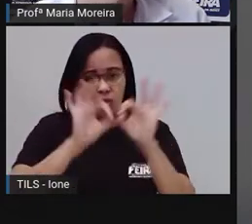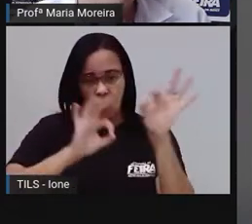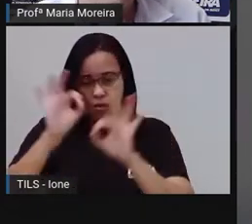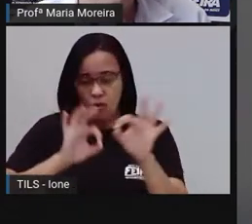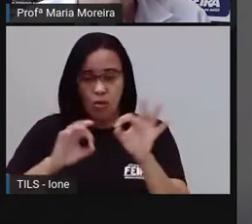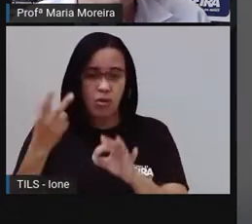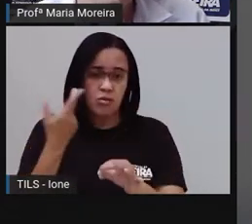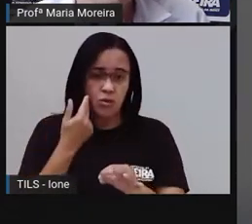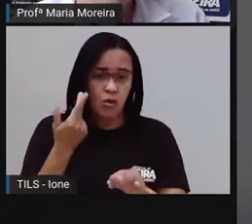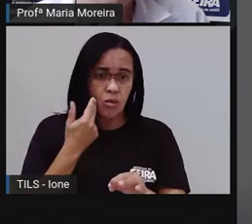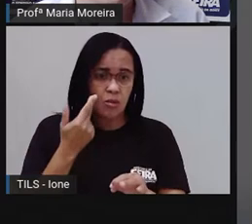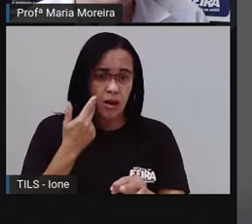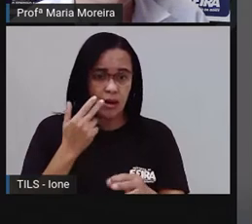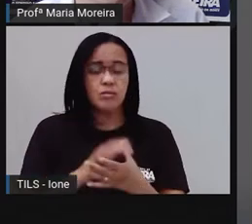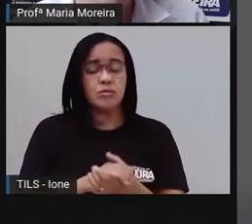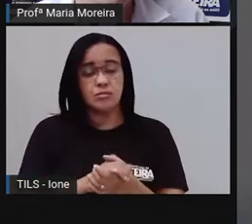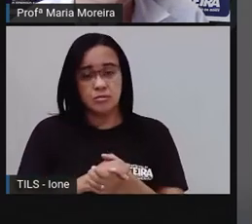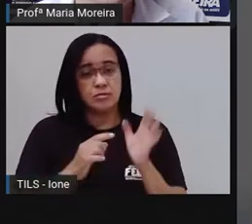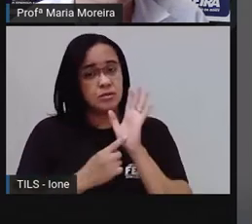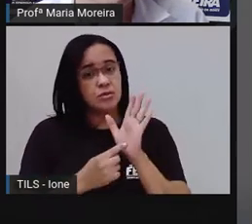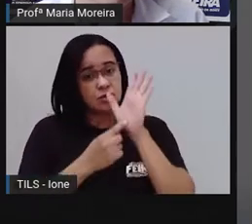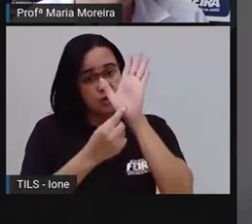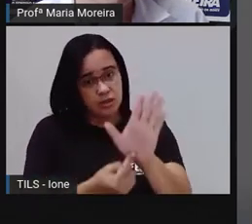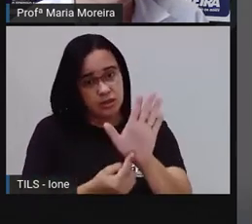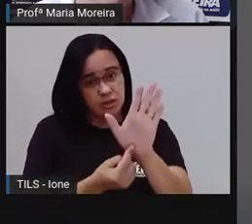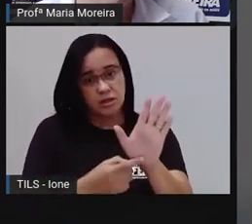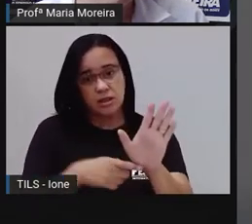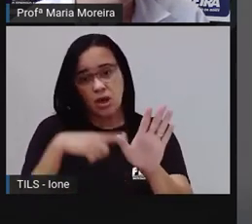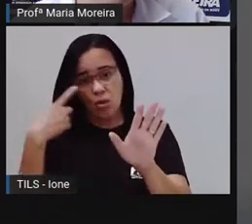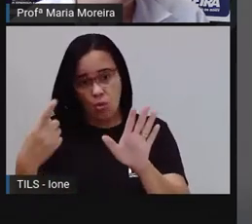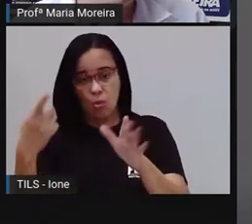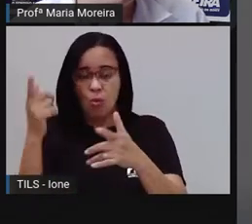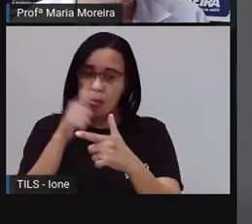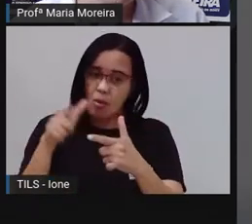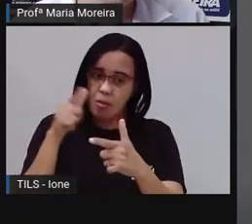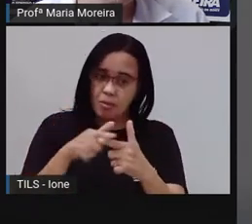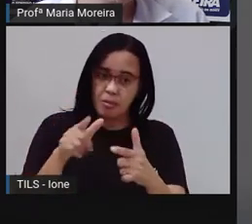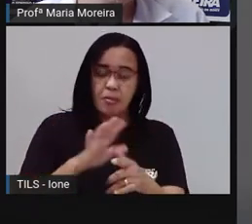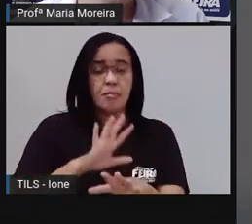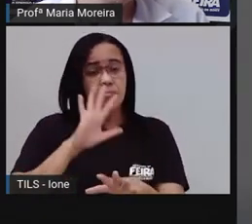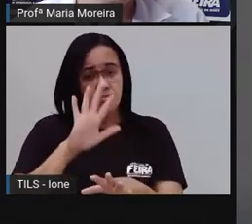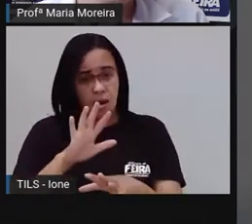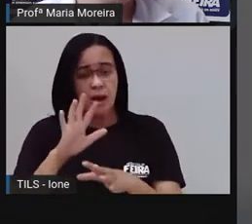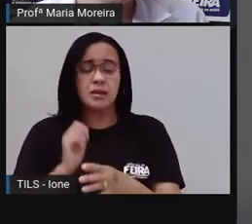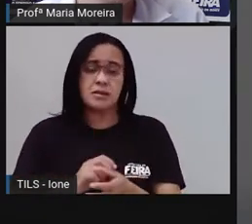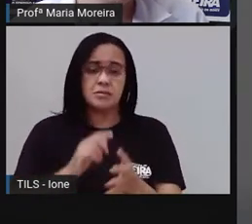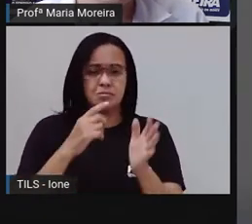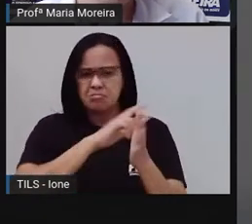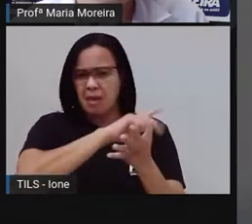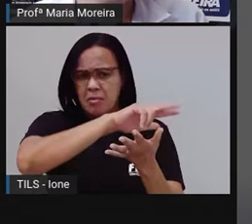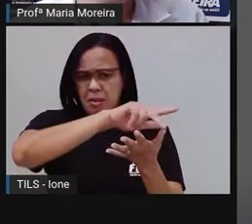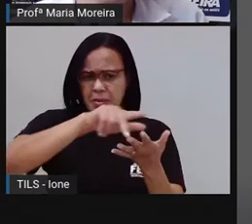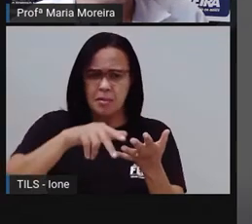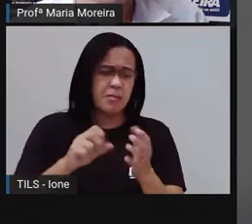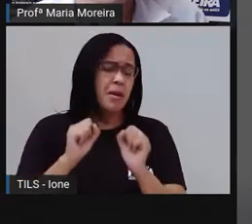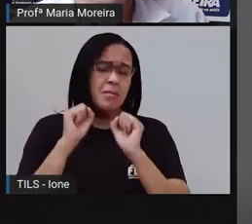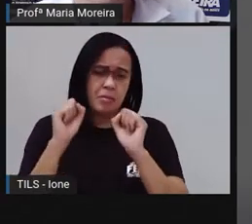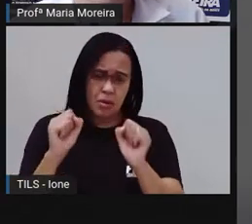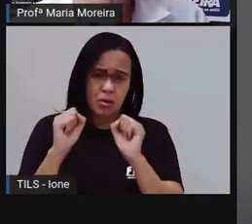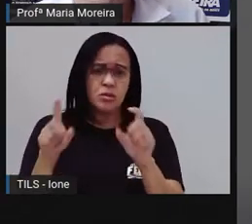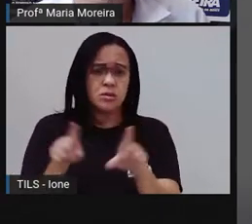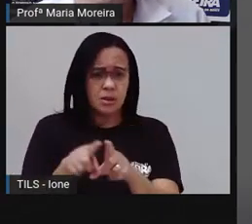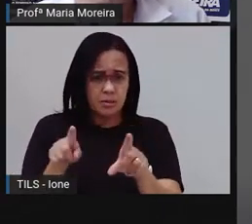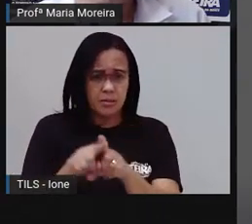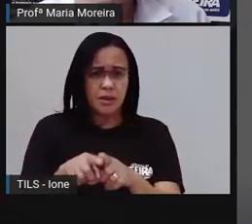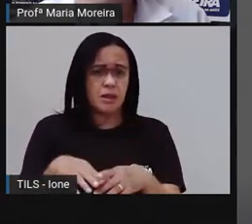A pessoa tá mostrando uma maneira de você resolver sua situação, problema, mas, né, você pode fazer de outra maneira.